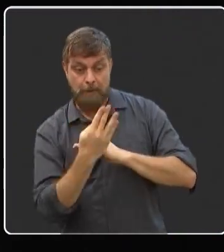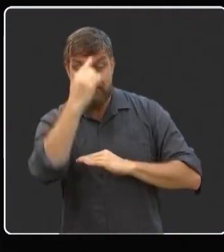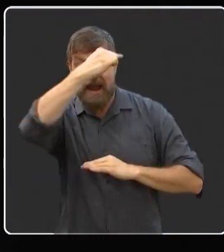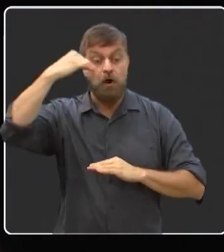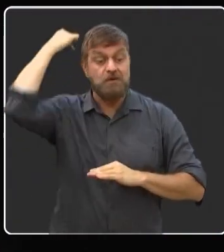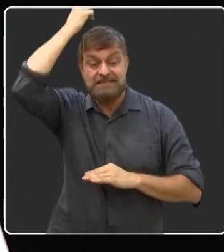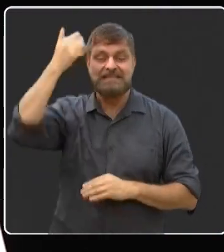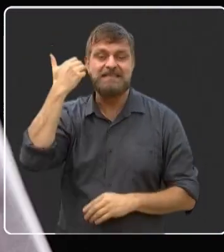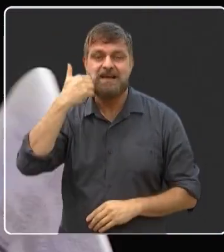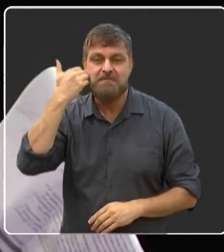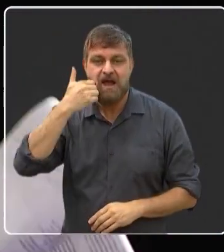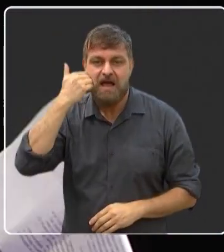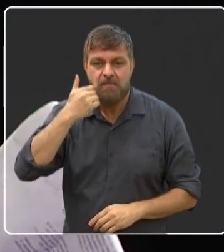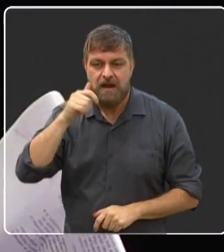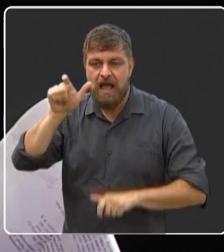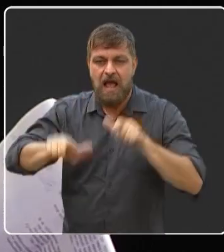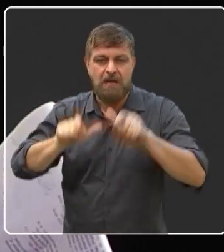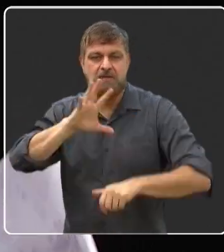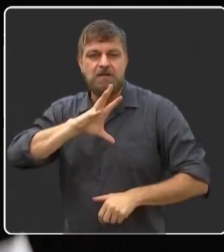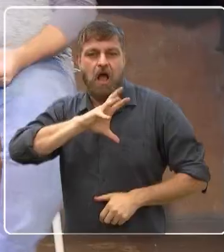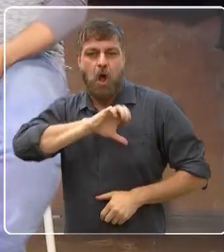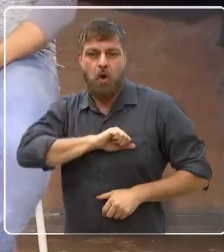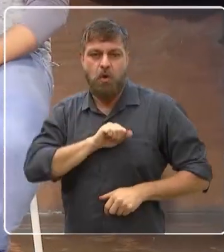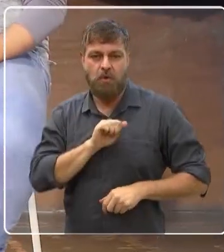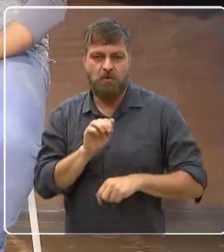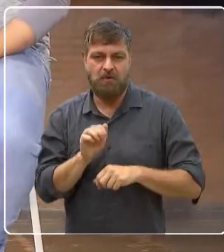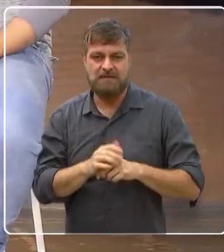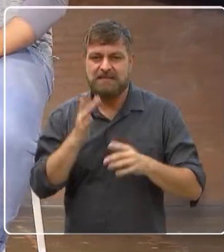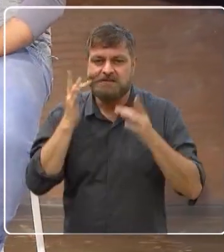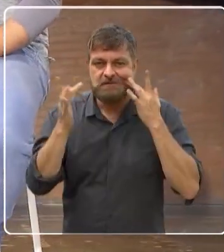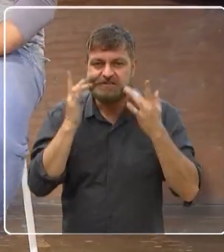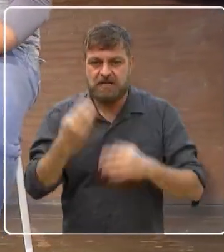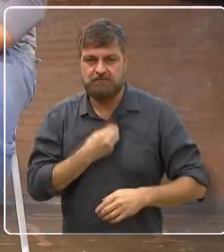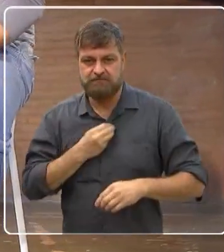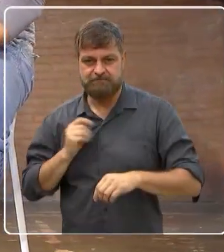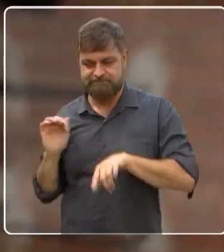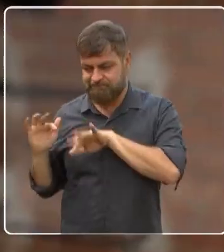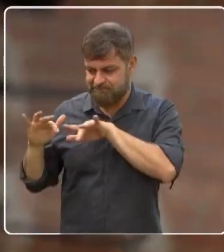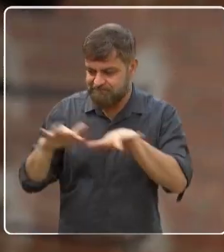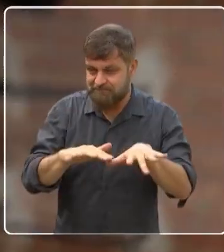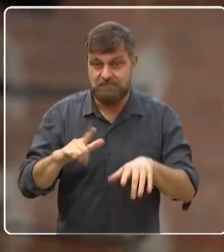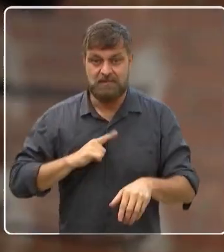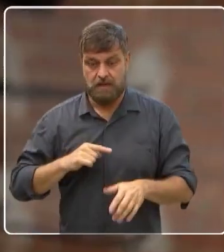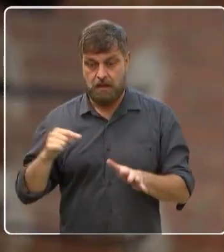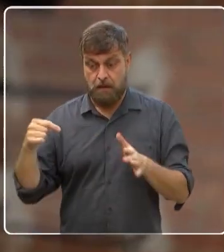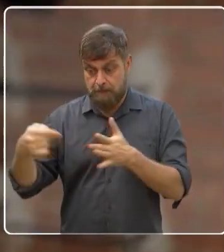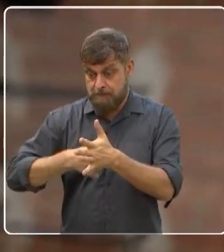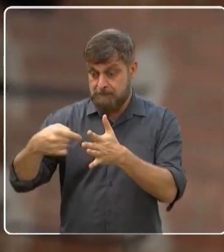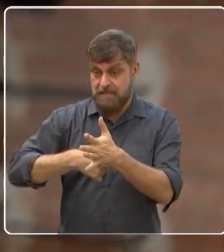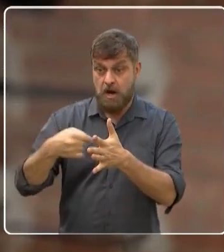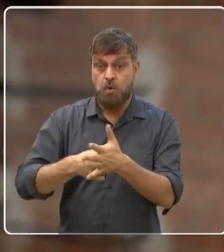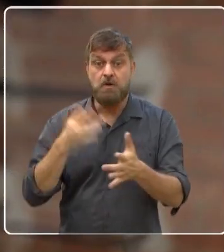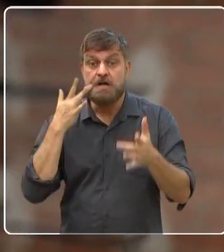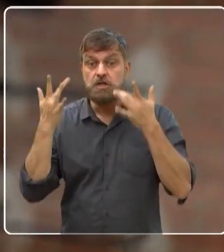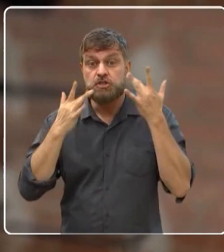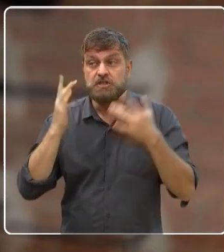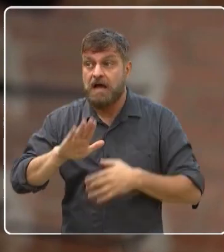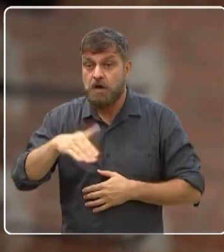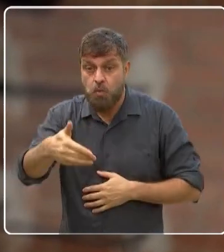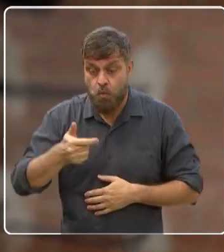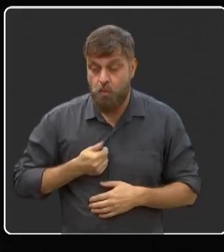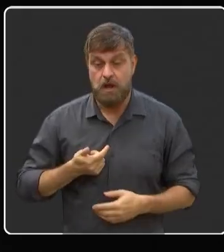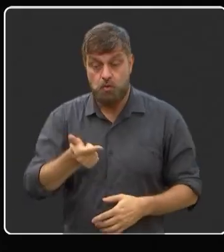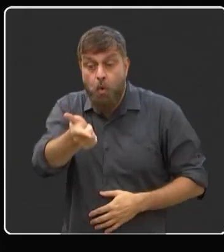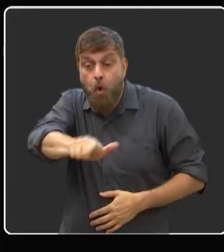né? As pessoas gostam muito de vir ao teatro. Eles amam e estão sempre perguntando pra gente quando vai ter, quando vai ser a próxima